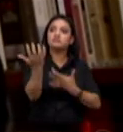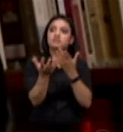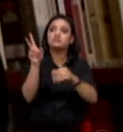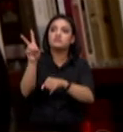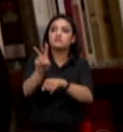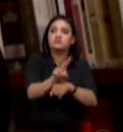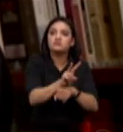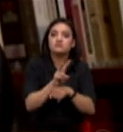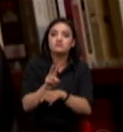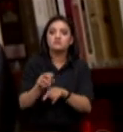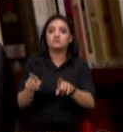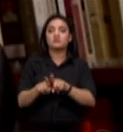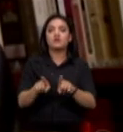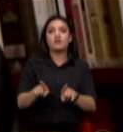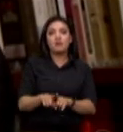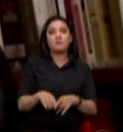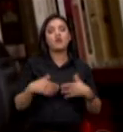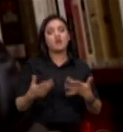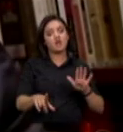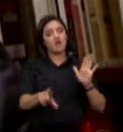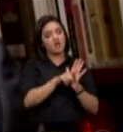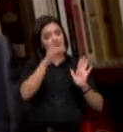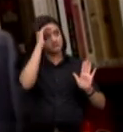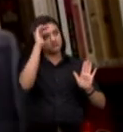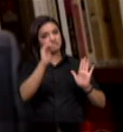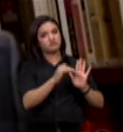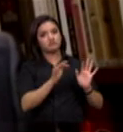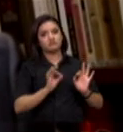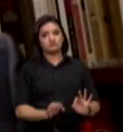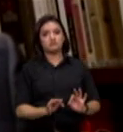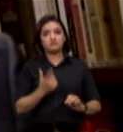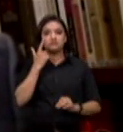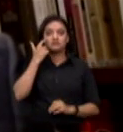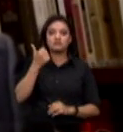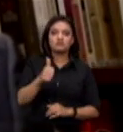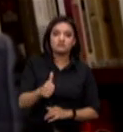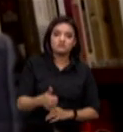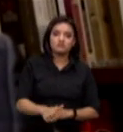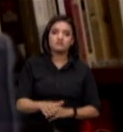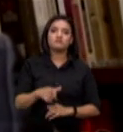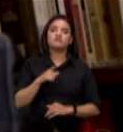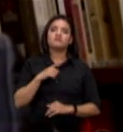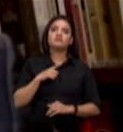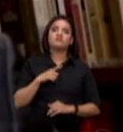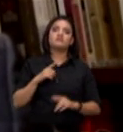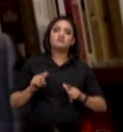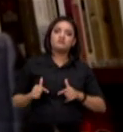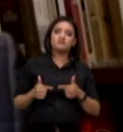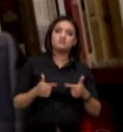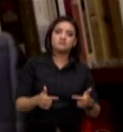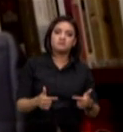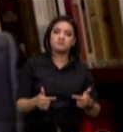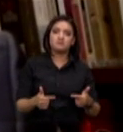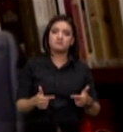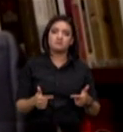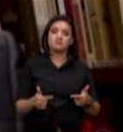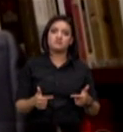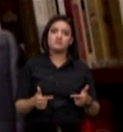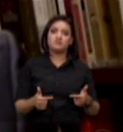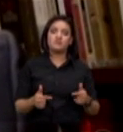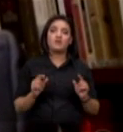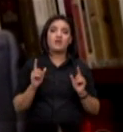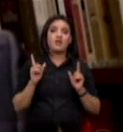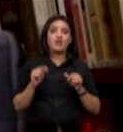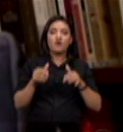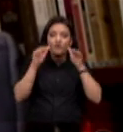atuar dentro dos limites da lei a análise e implementação dessas iniciativas vai ser o foco